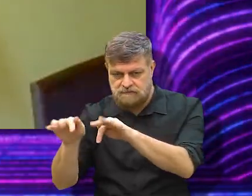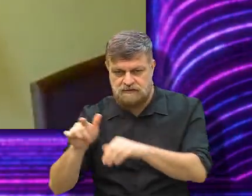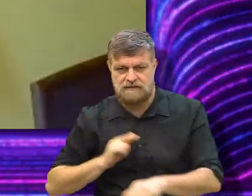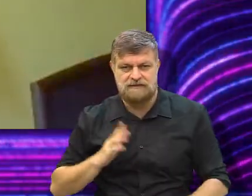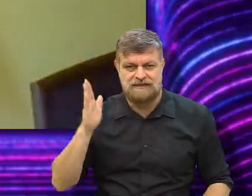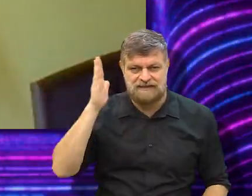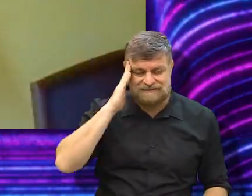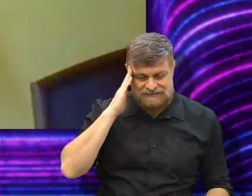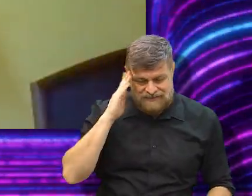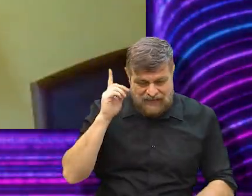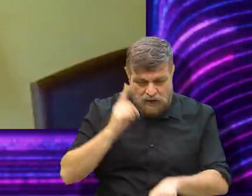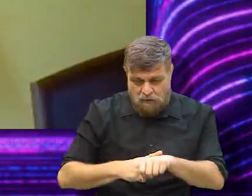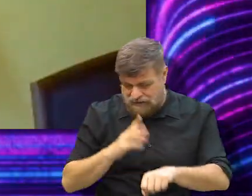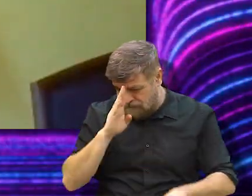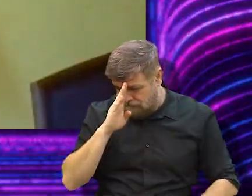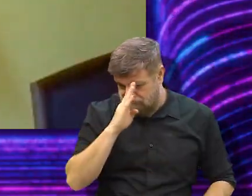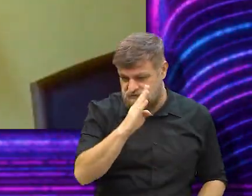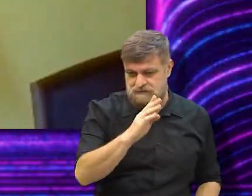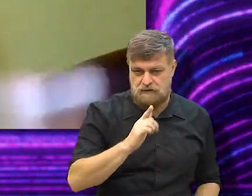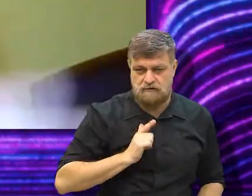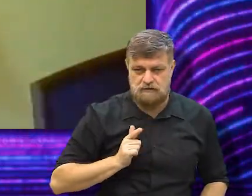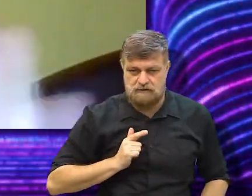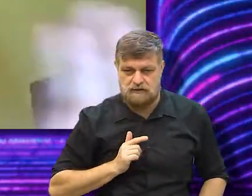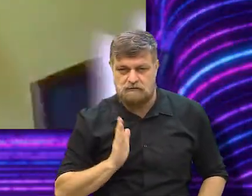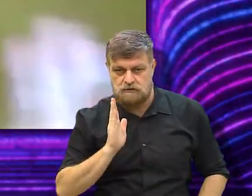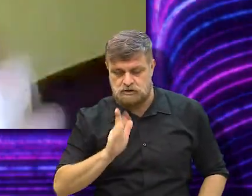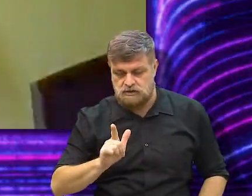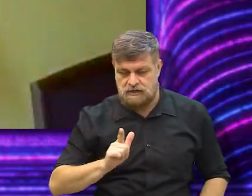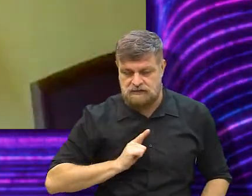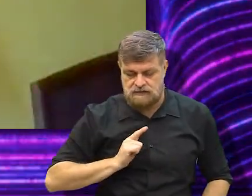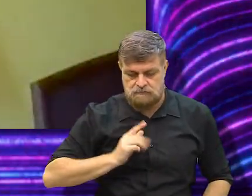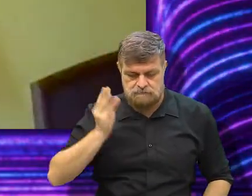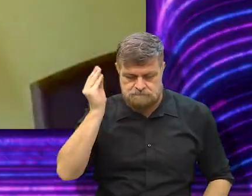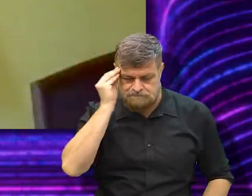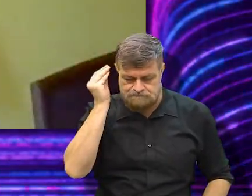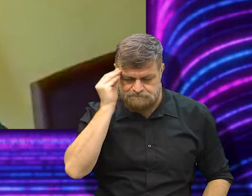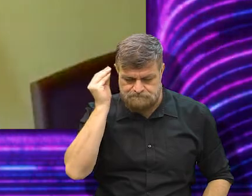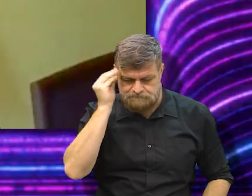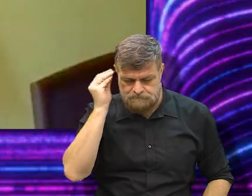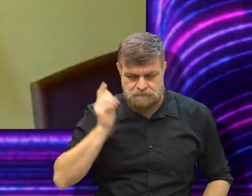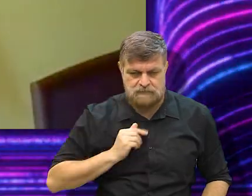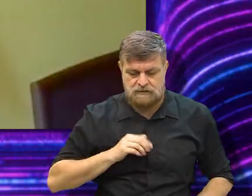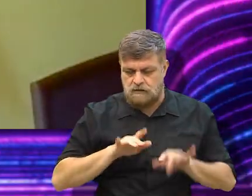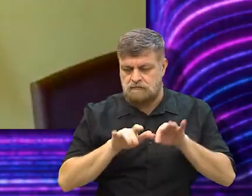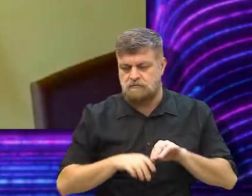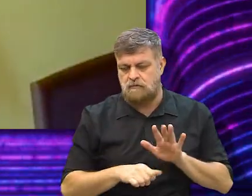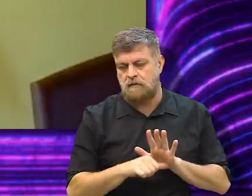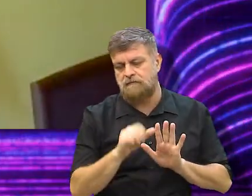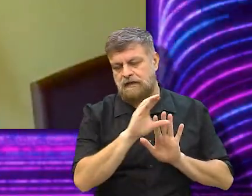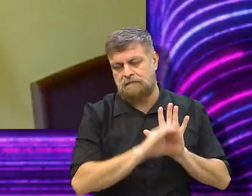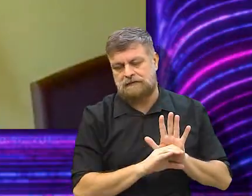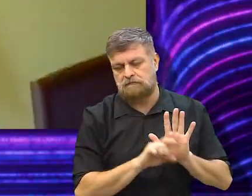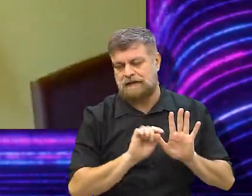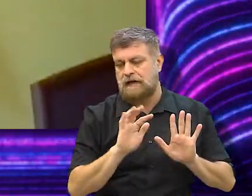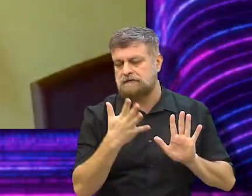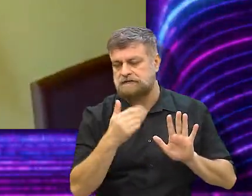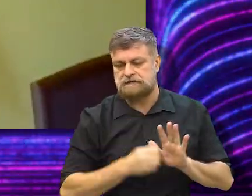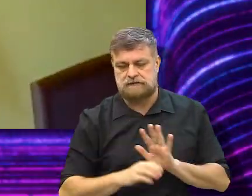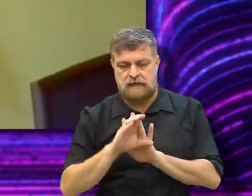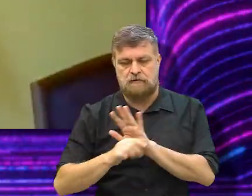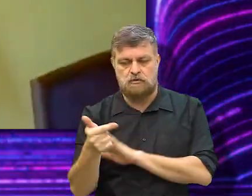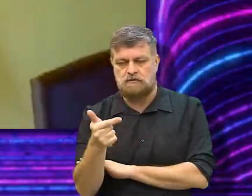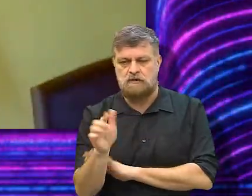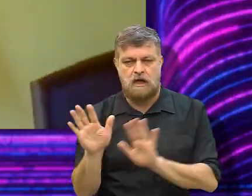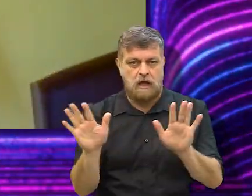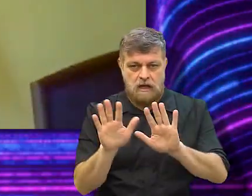fim. E sei alguns momentos cruciais ali no meio. Então eu tenho um outline assim. Mas eu não sou aquela pessoa que também tem um outline. No capítulo 1 vai acontecer isso.